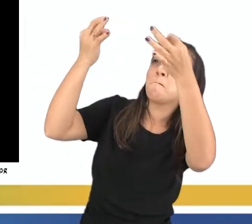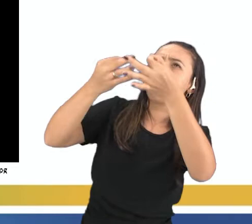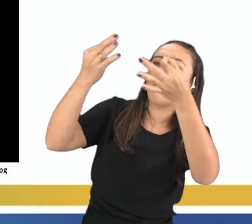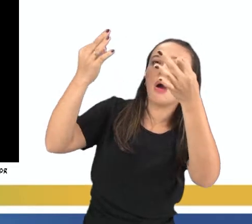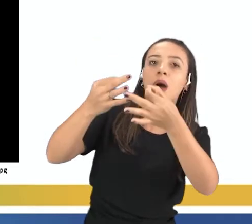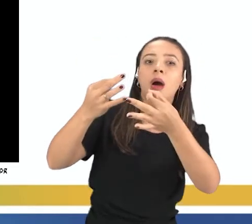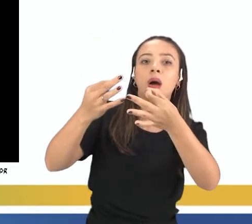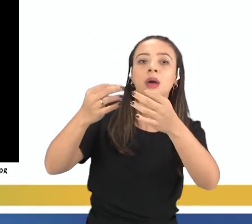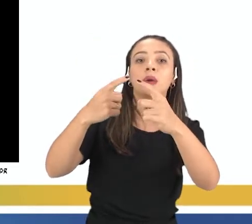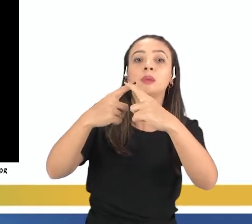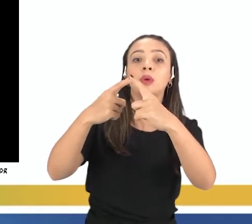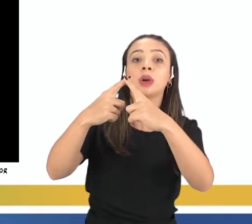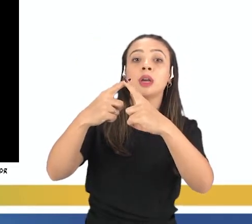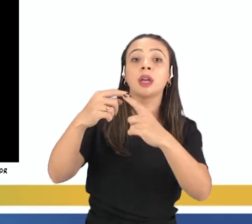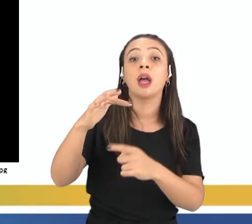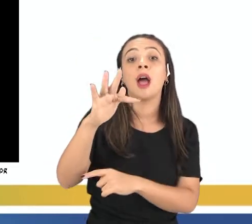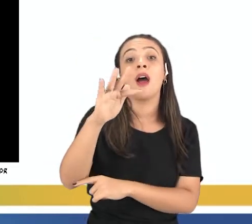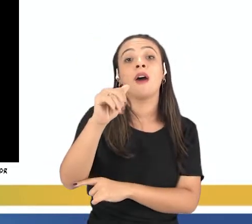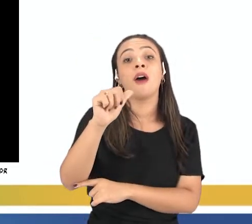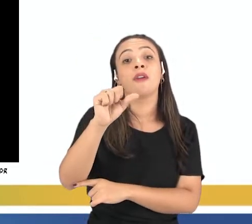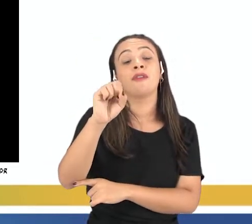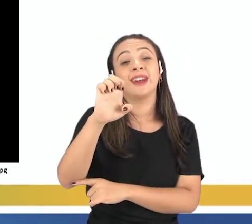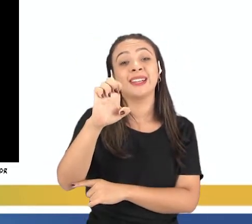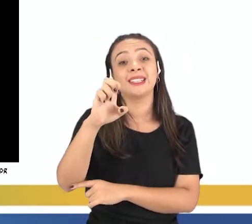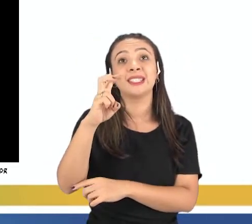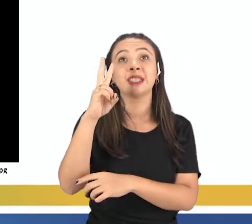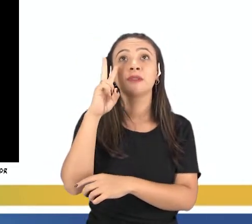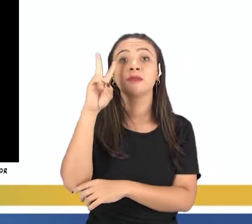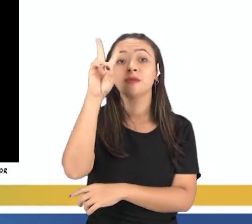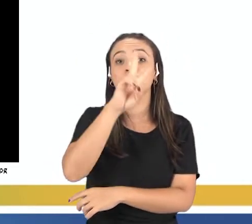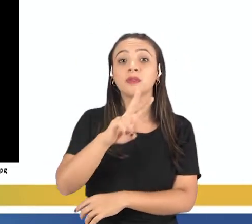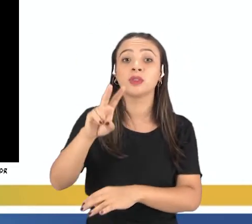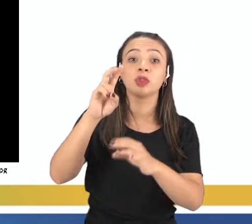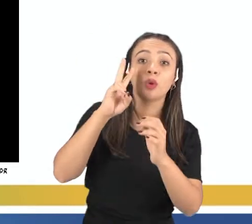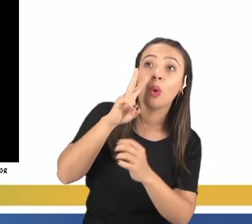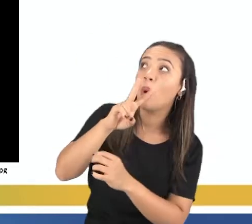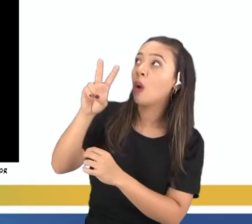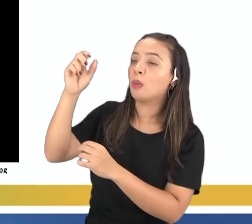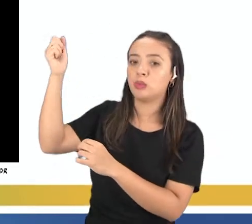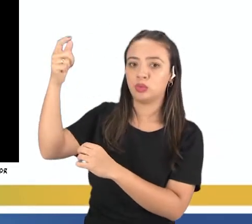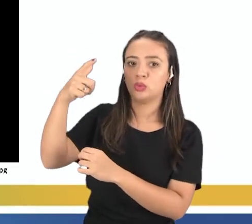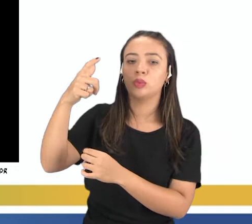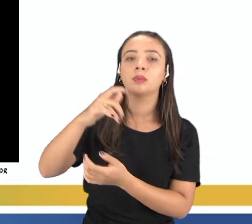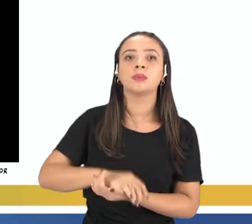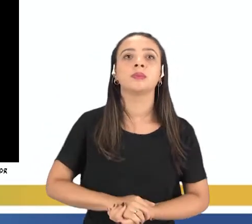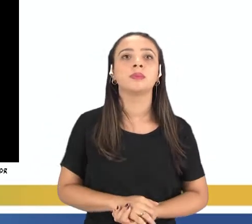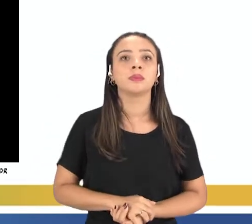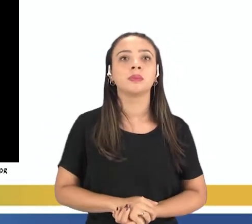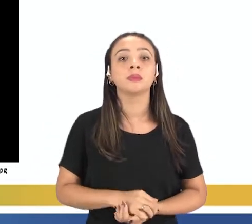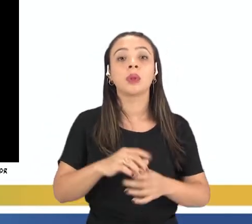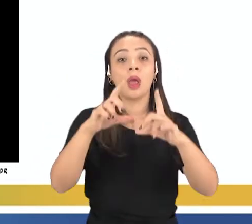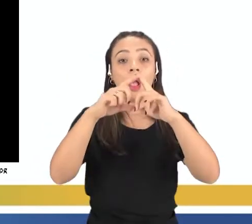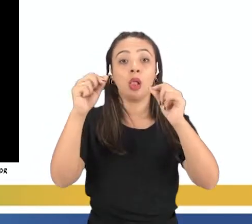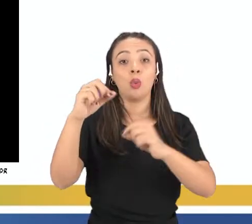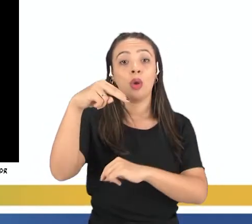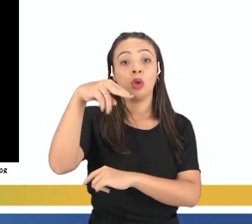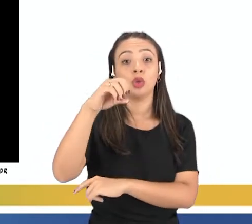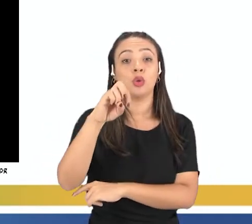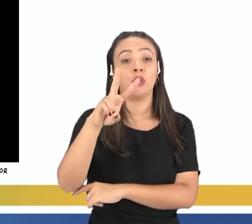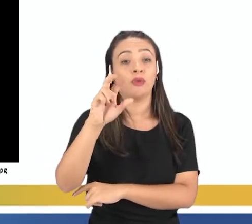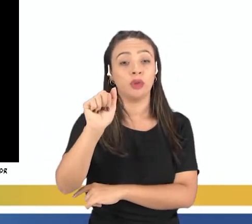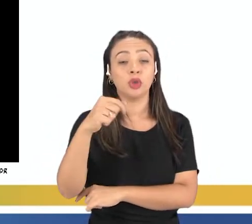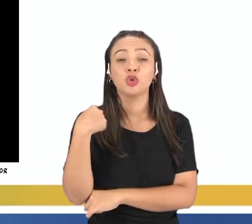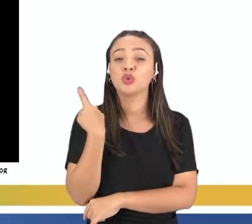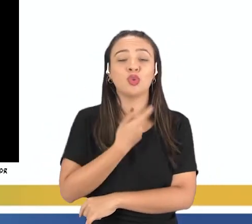Porque ela tá virada com a sua face visível pro Sol. A Lua nova, que é o contrário, que é quando nós não enxergamos, né, praticamente